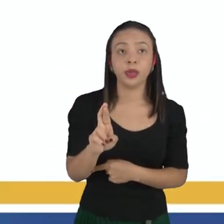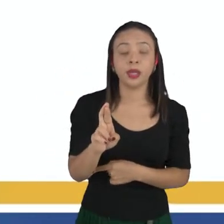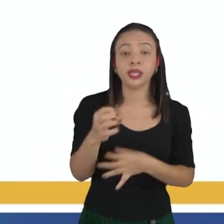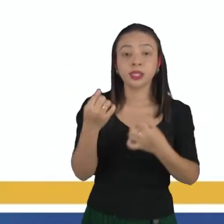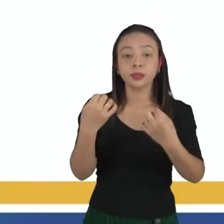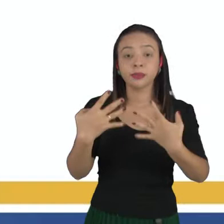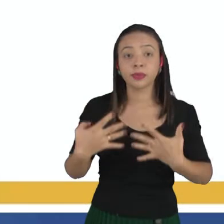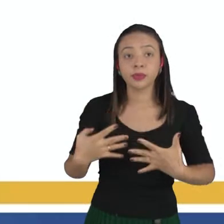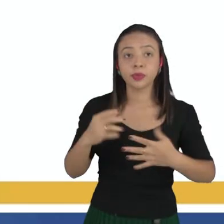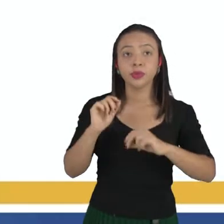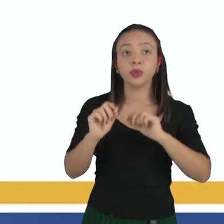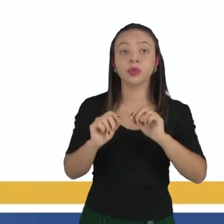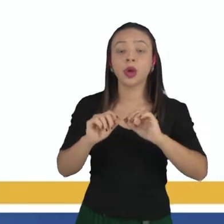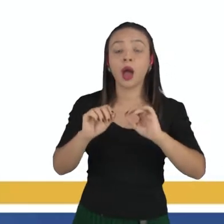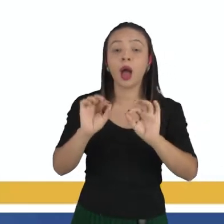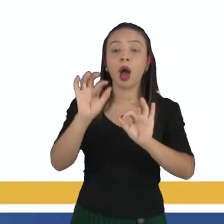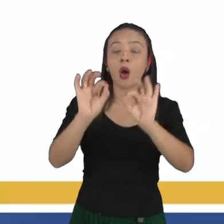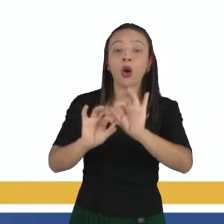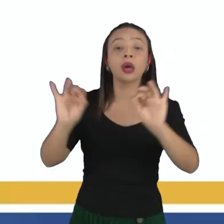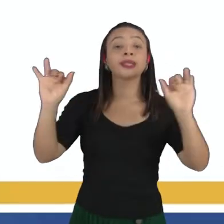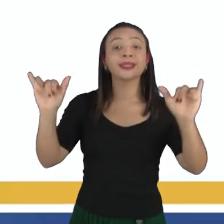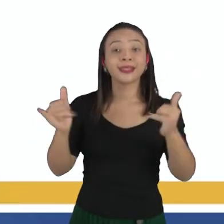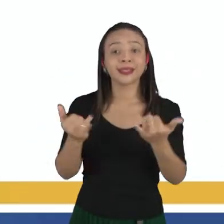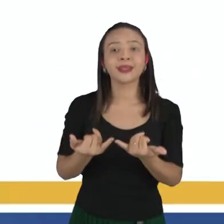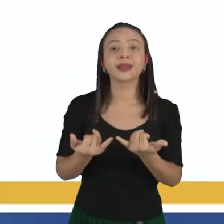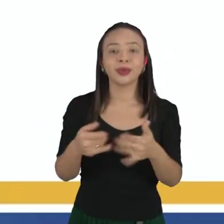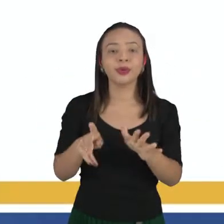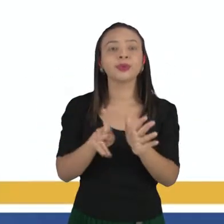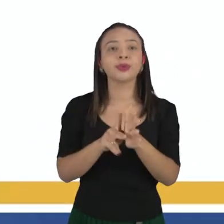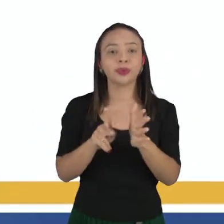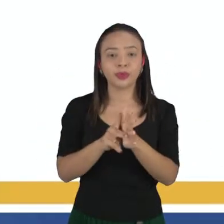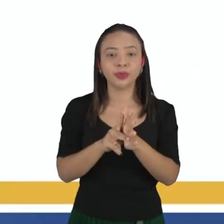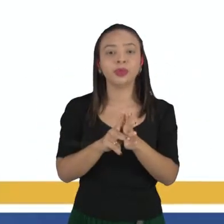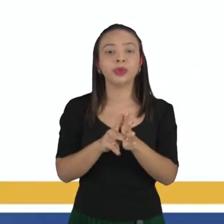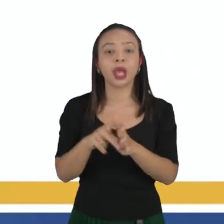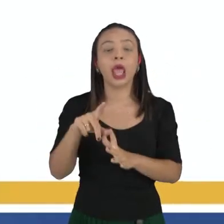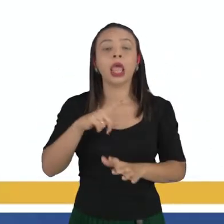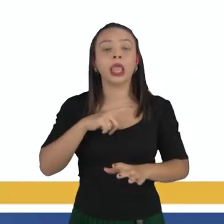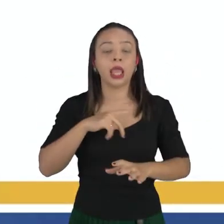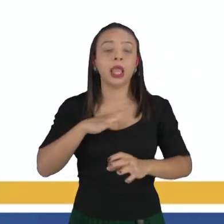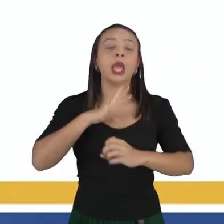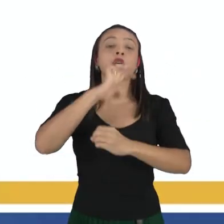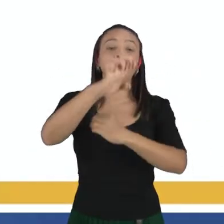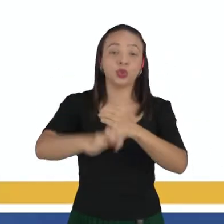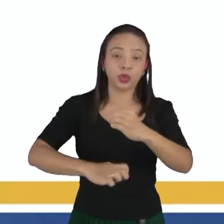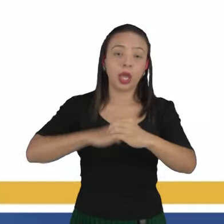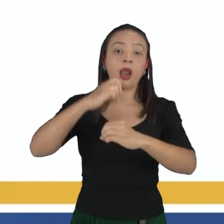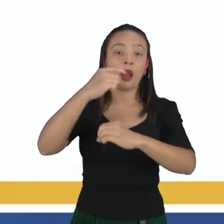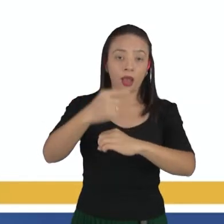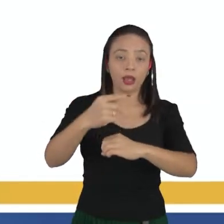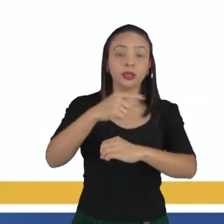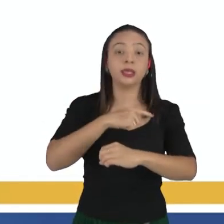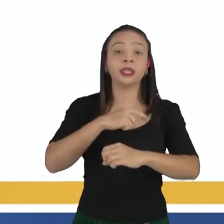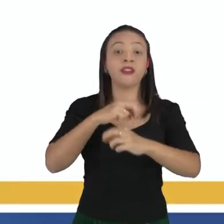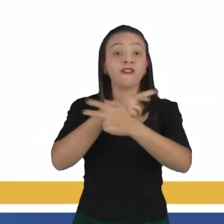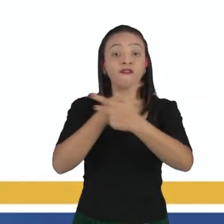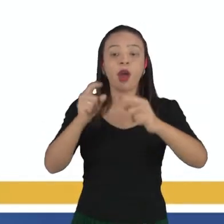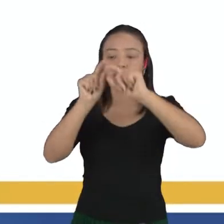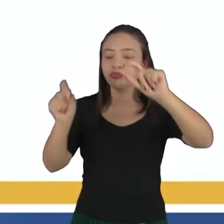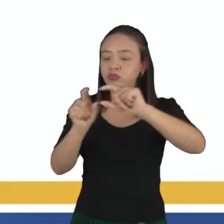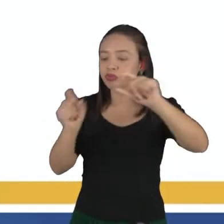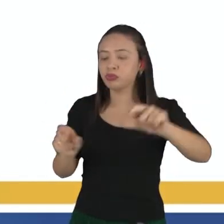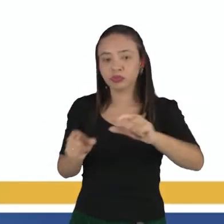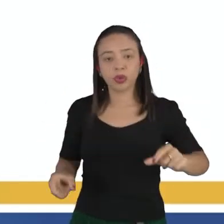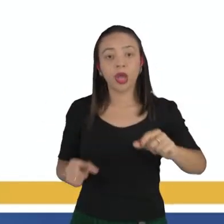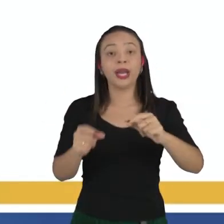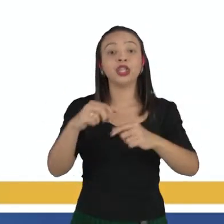que aí ele vem falar da distribuição eletrônica, né? A distribuição desses elétrons em níveis de energia e ele também